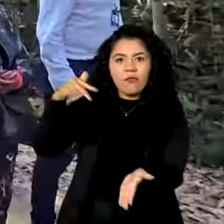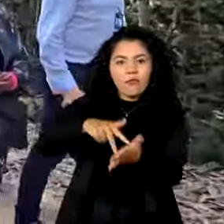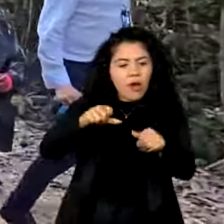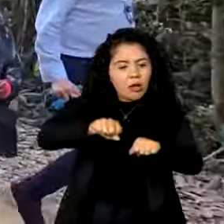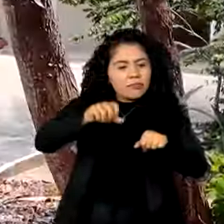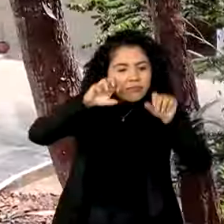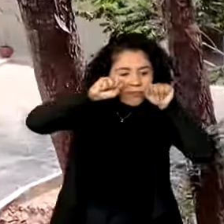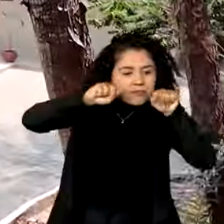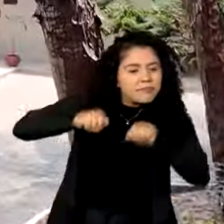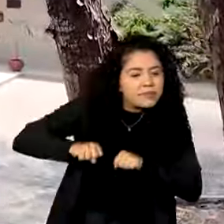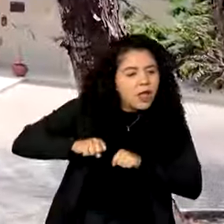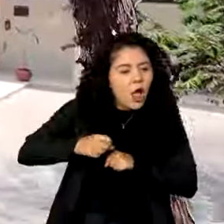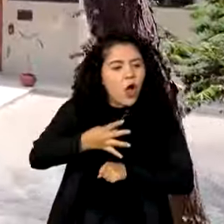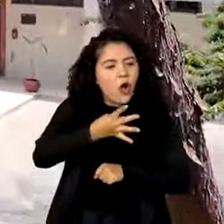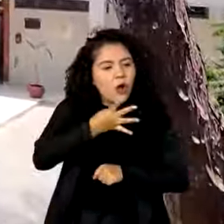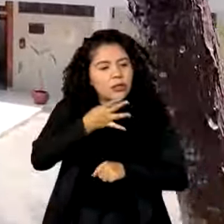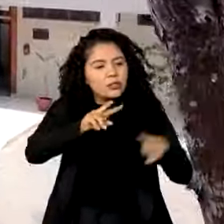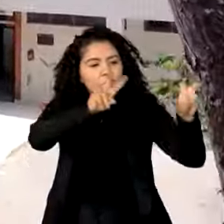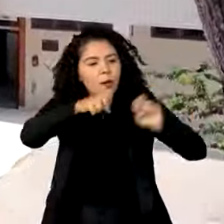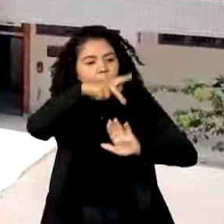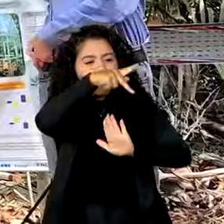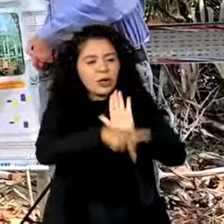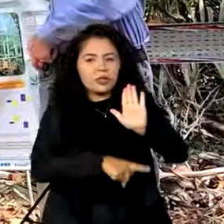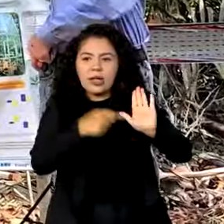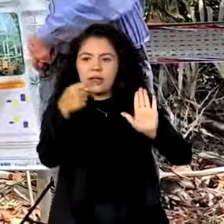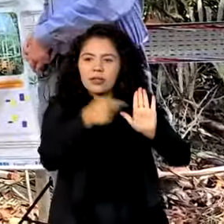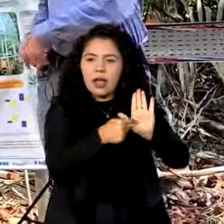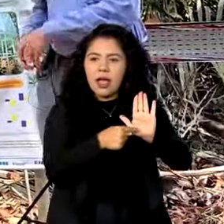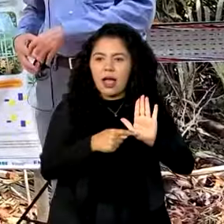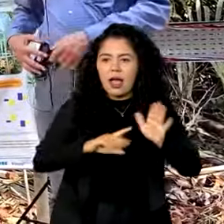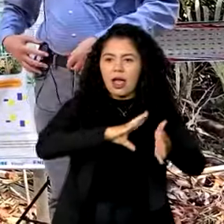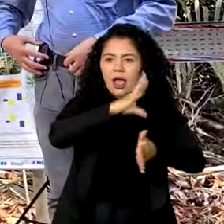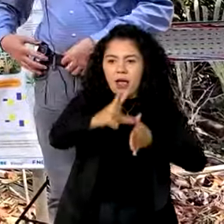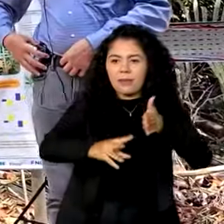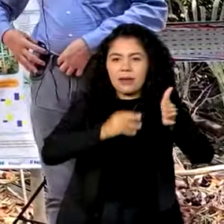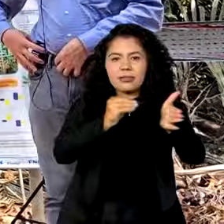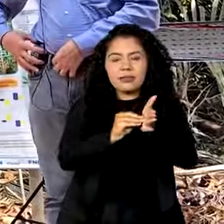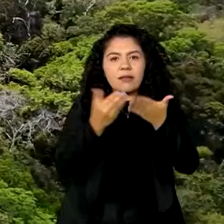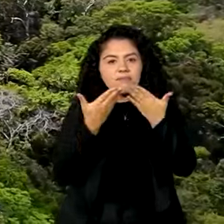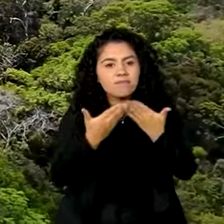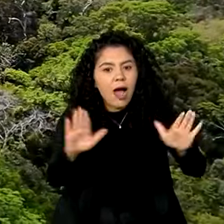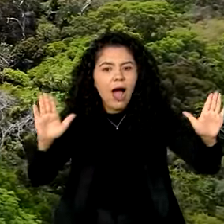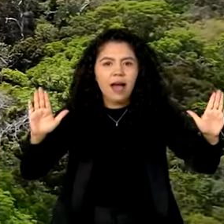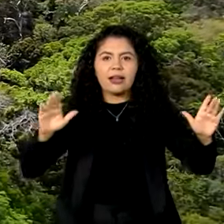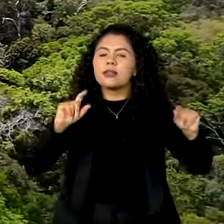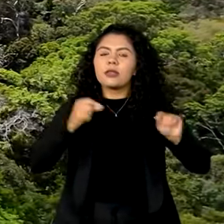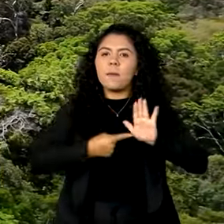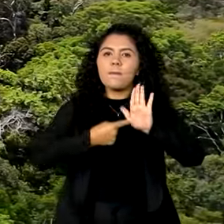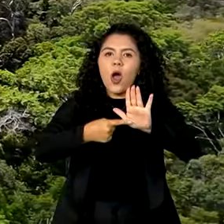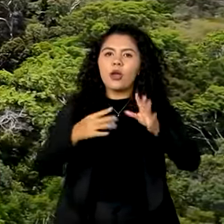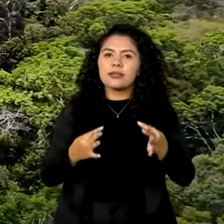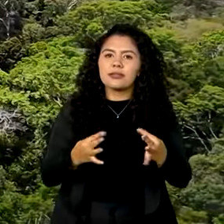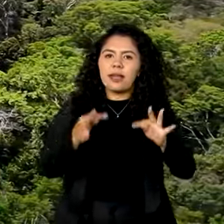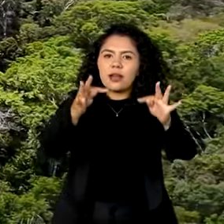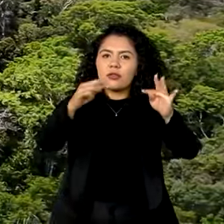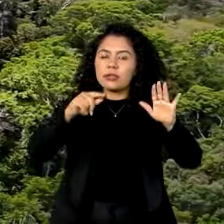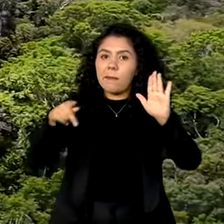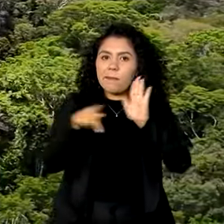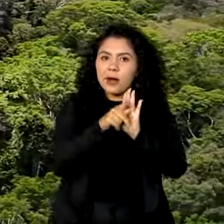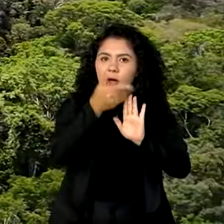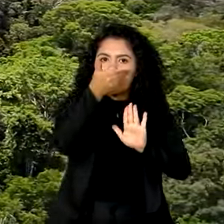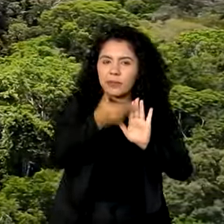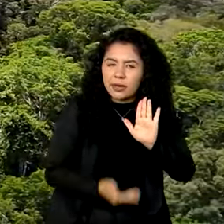Amazon Face, que tem sede em Manaus, no Amazonas. A tecnologia desenvolvida pelo projeto